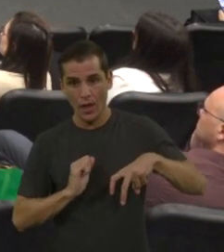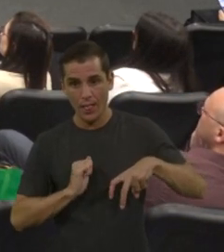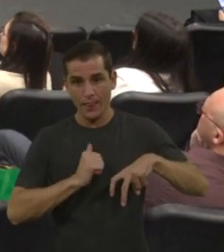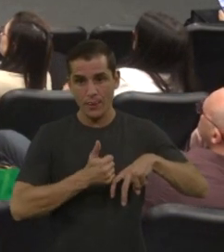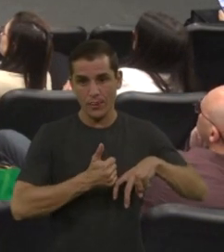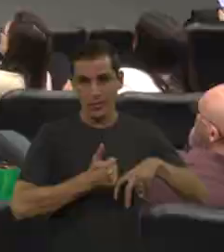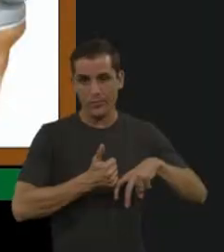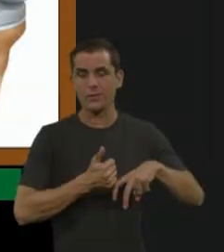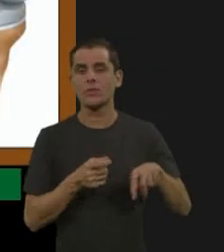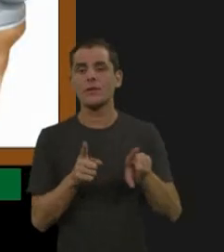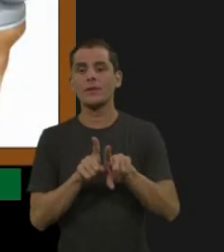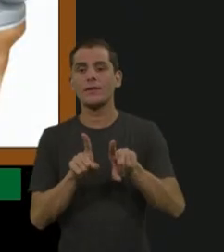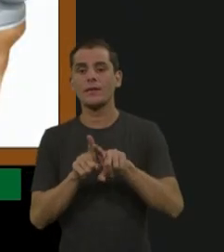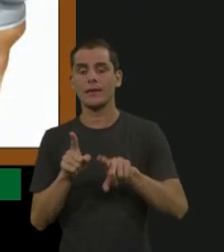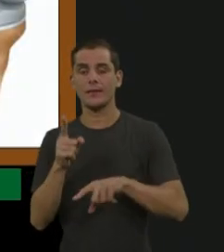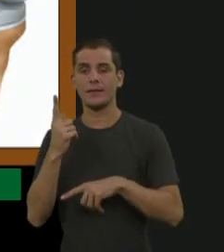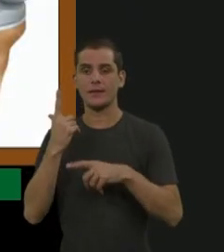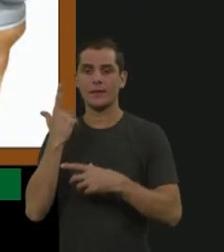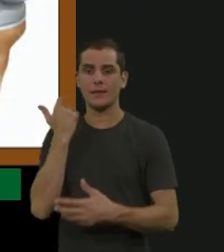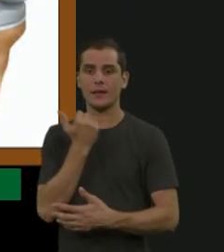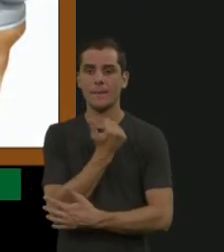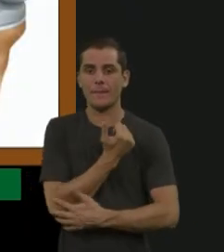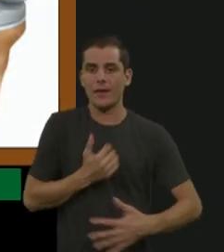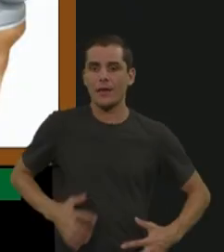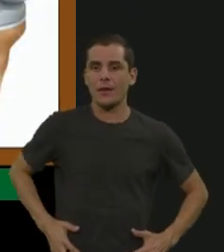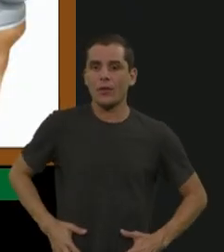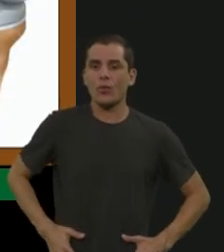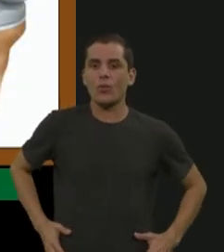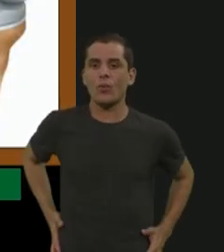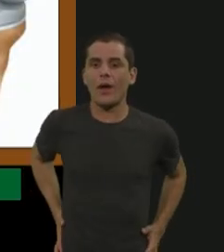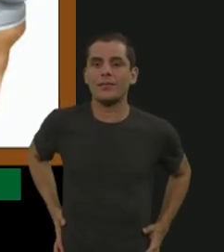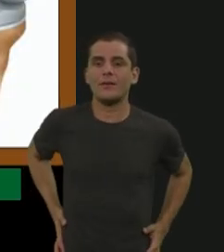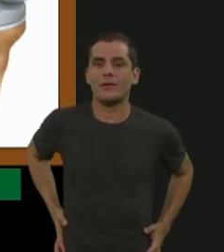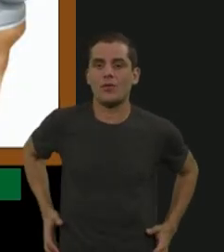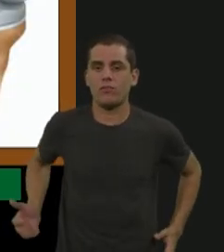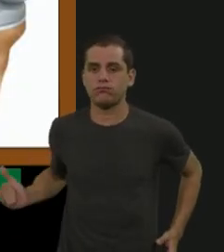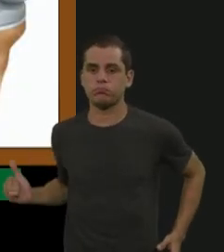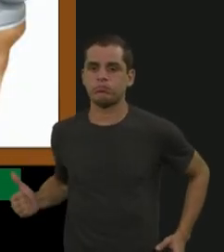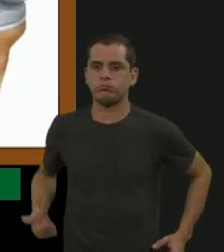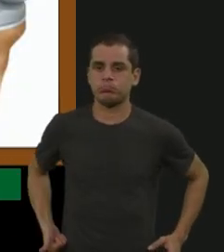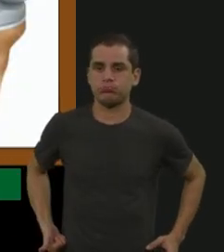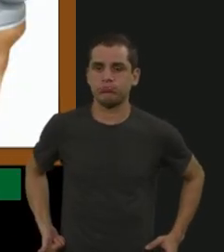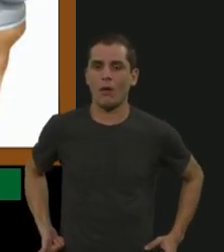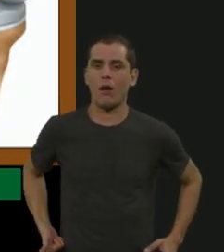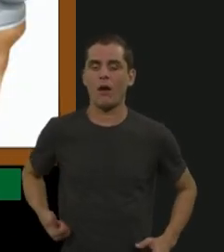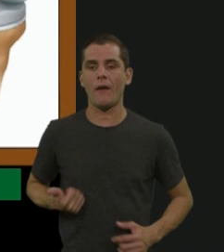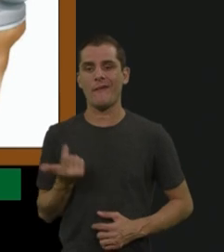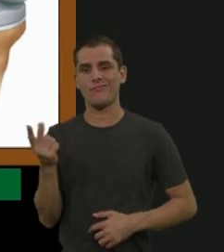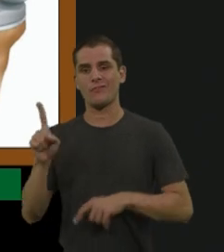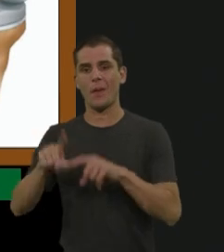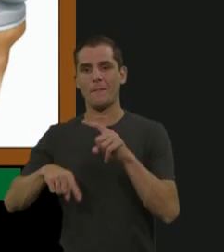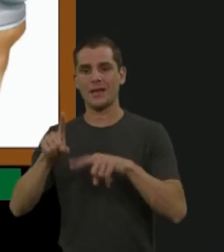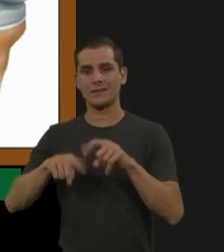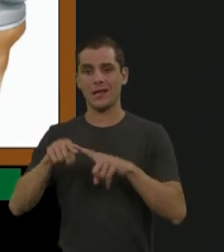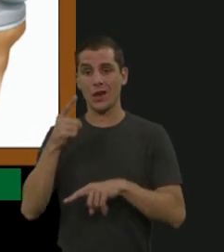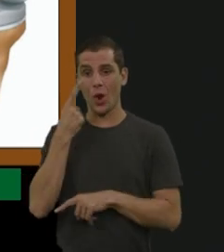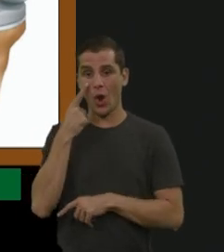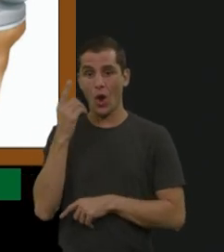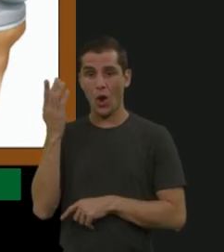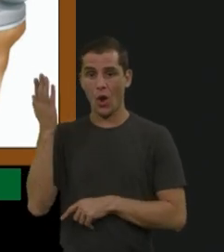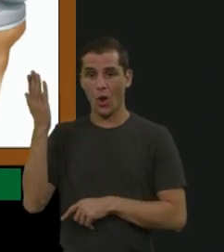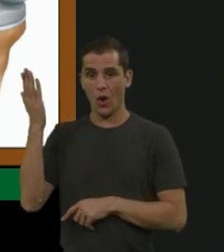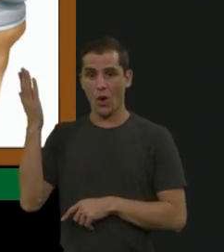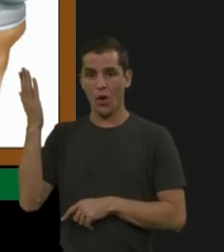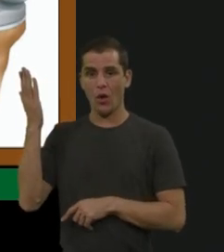dos desafios é que esses pacientes são muito jovens. Então, se tinha muito medo dessa retroca de prótese, mas,